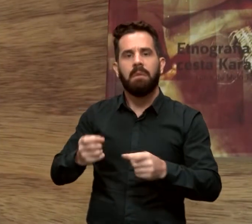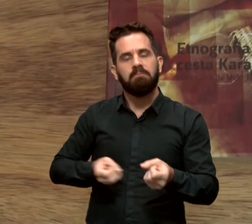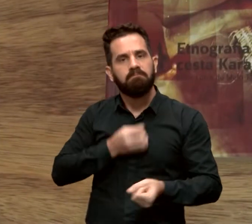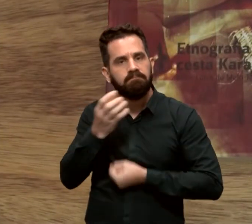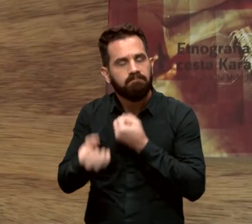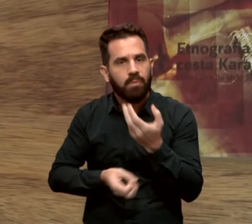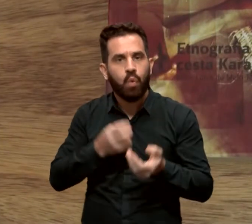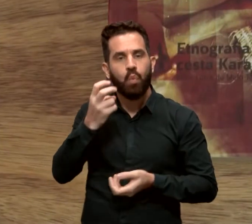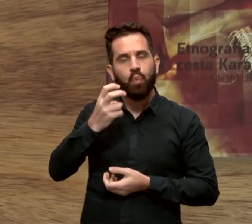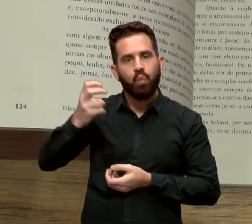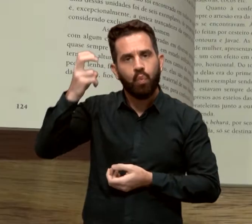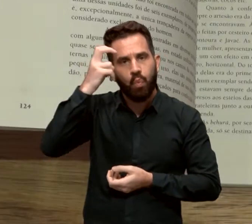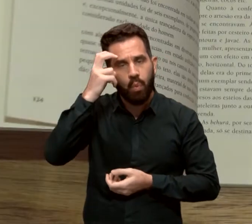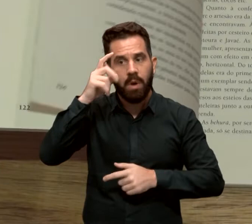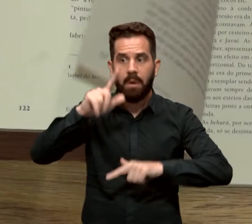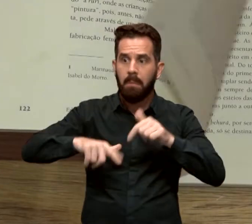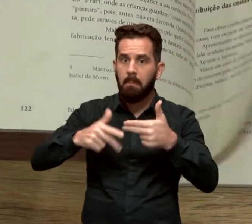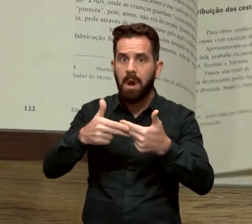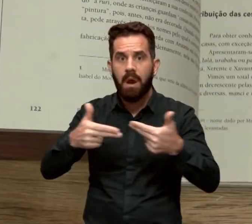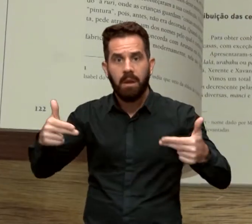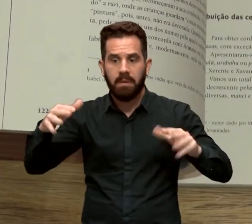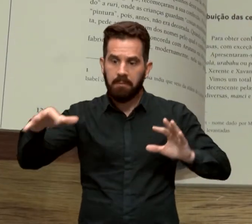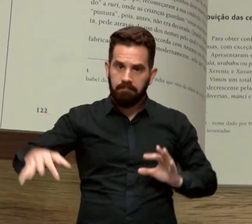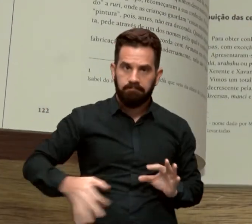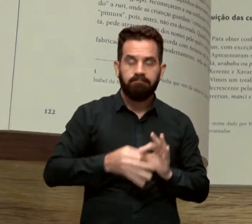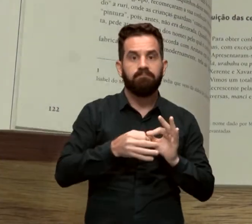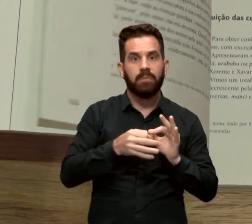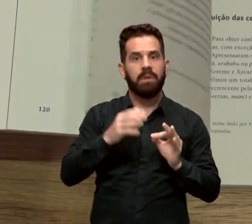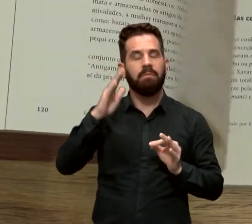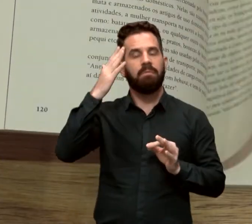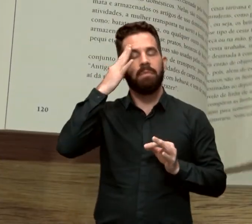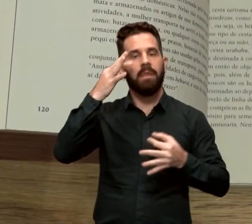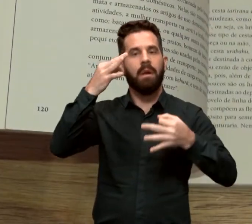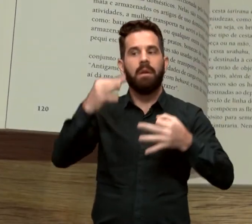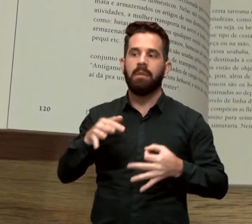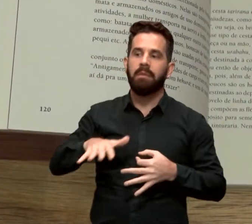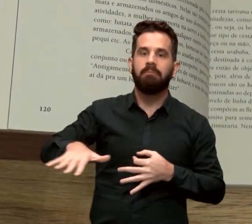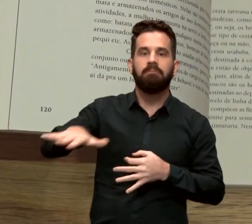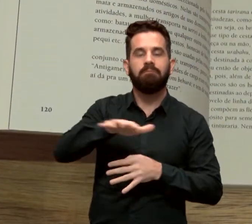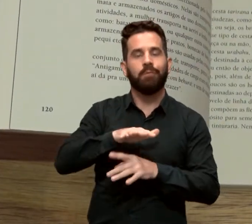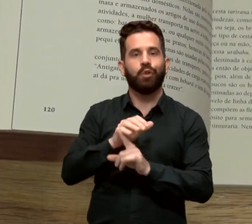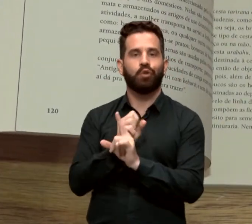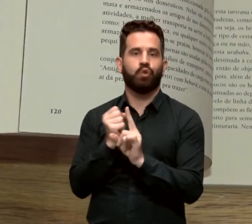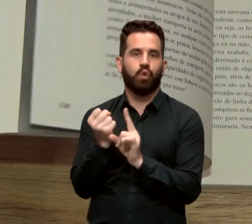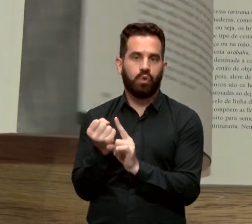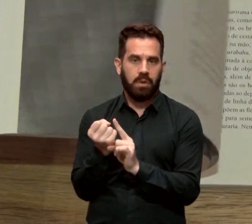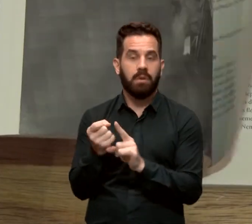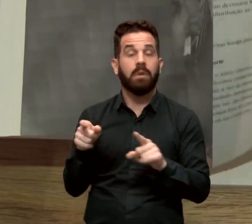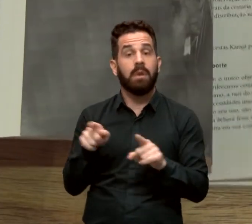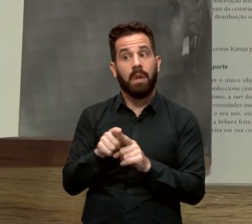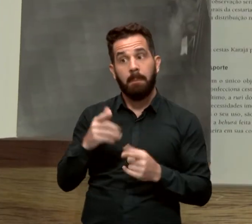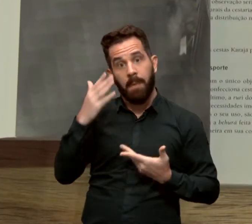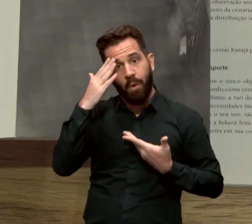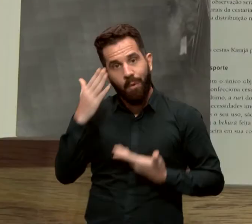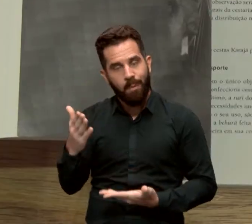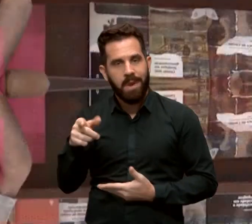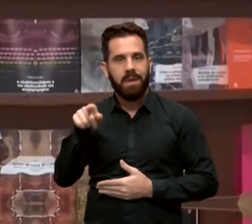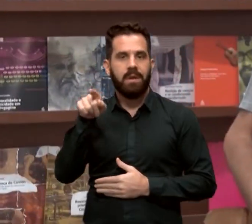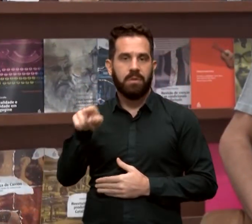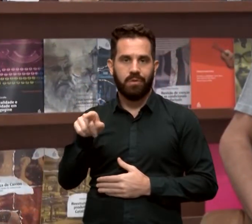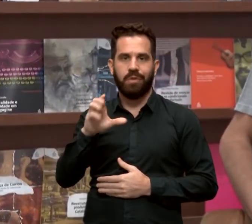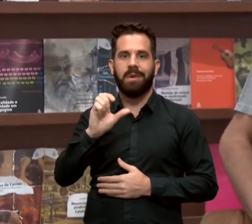imateriais, para a compreensão das sociedades, além de homenagear aos Carajá de Santa Isabel do Morro.